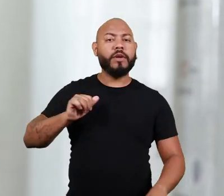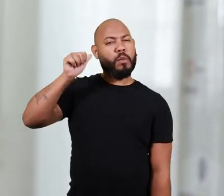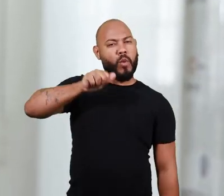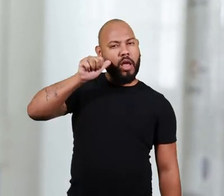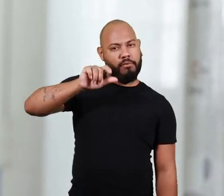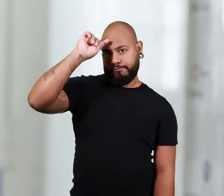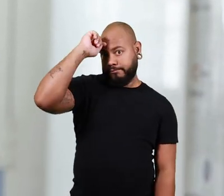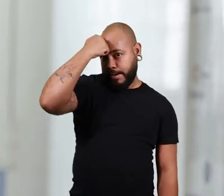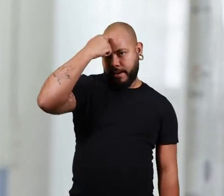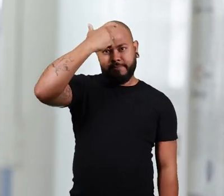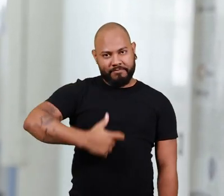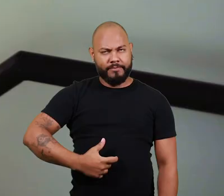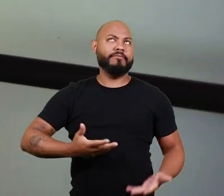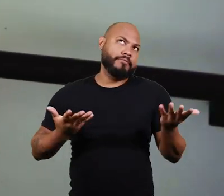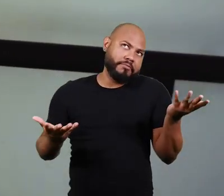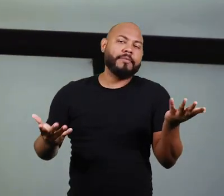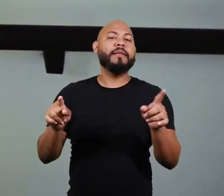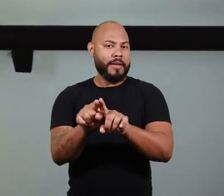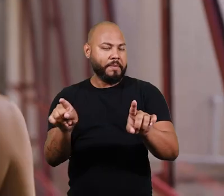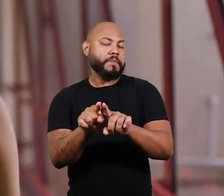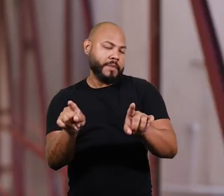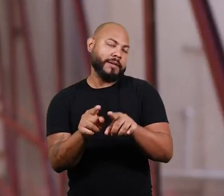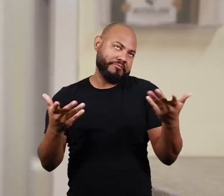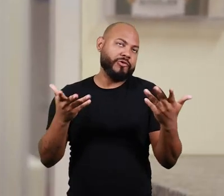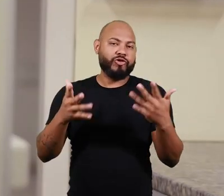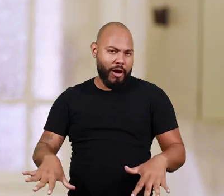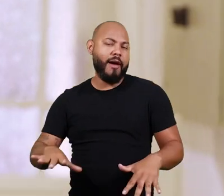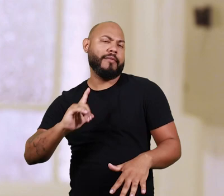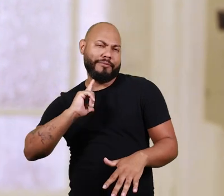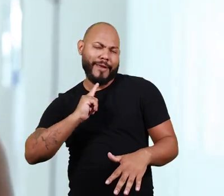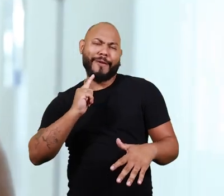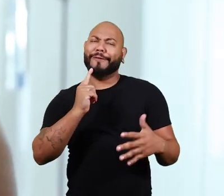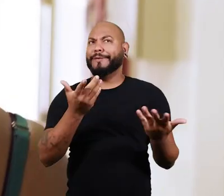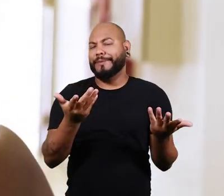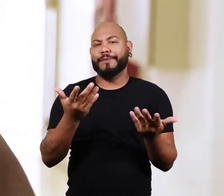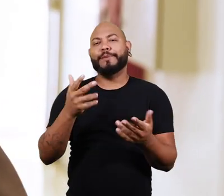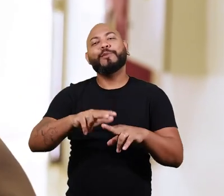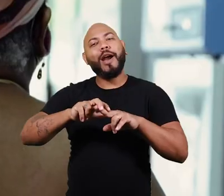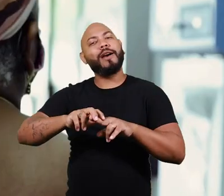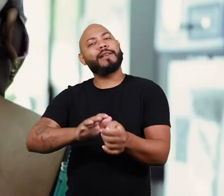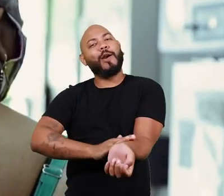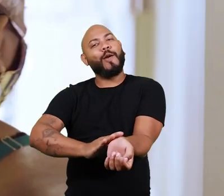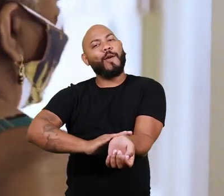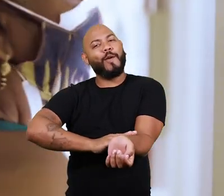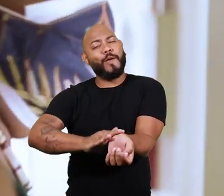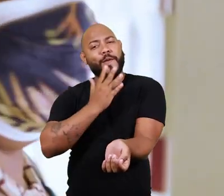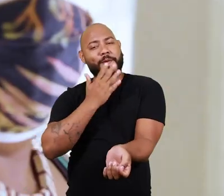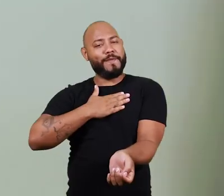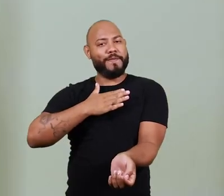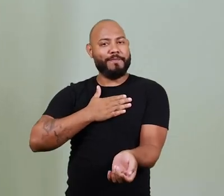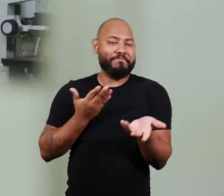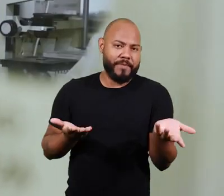Agora, a questão de ser mulher e negra, né? Fui alvo de várias questões por causa da minha cor. Então, assim, em lugares que você vai, que